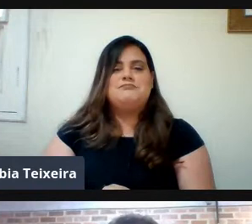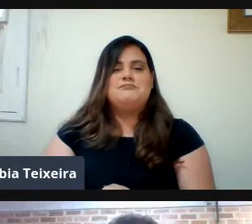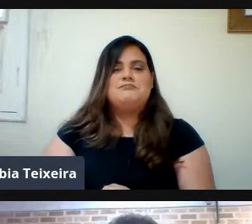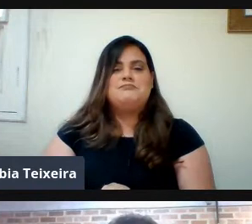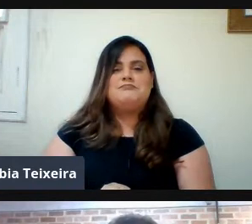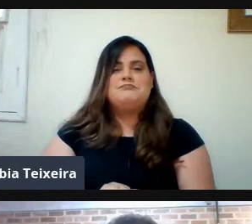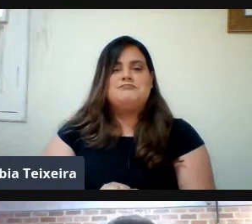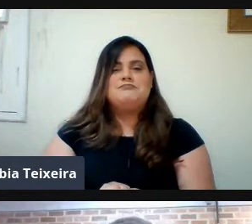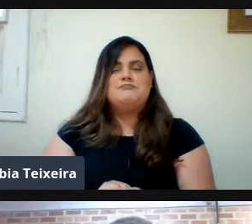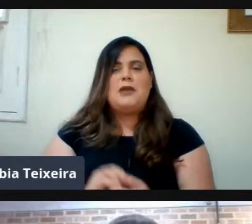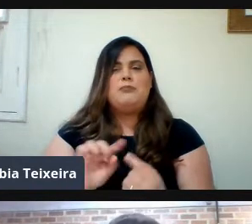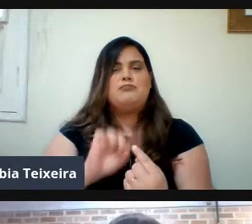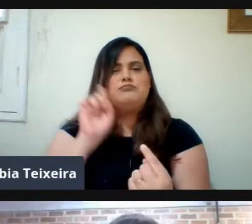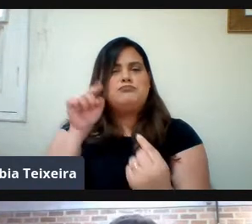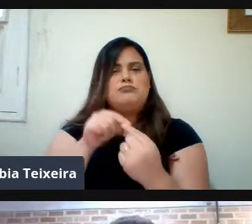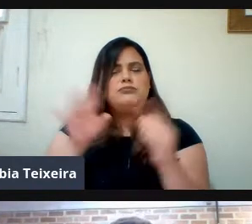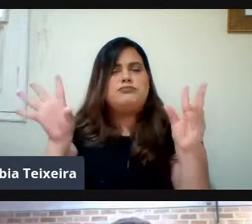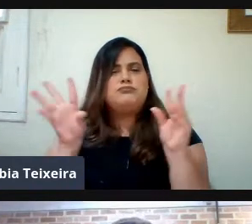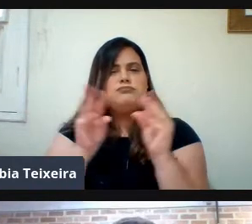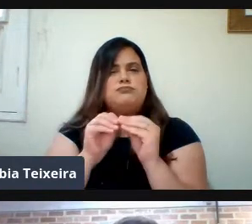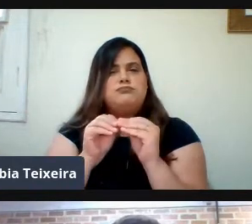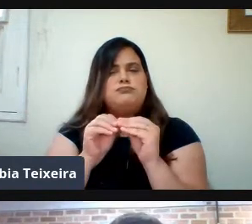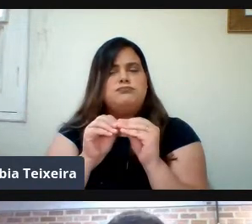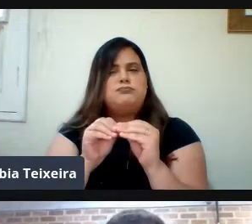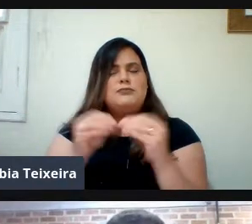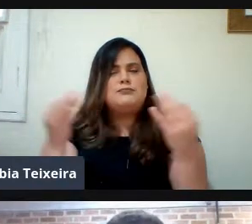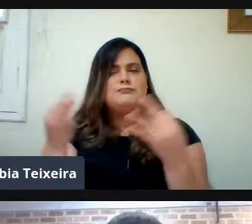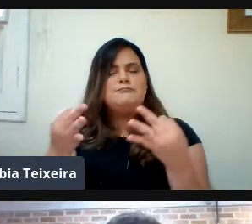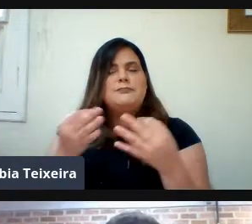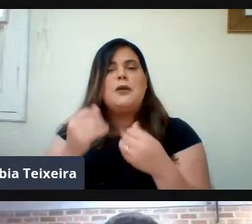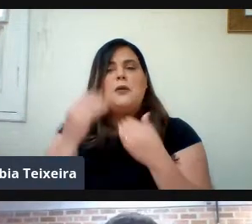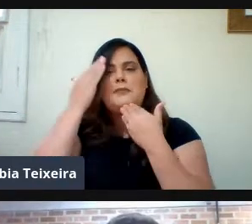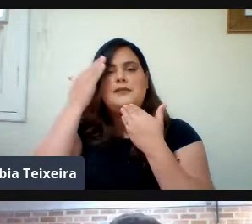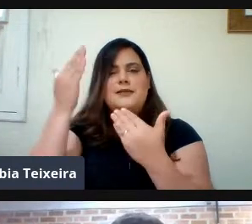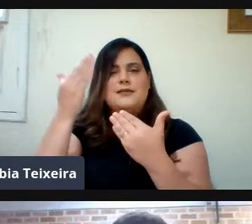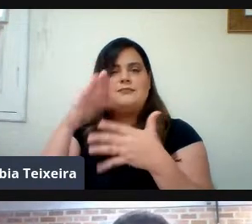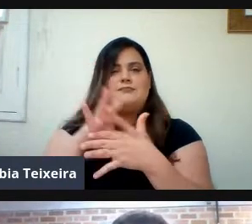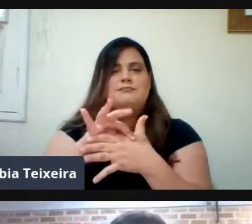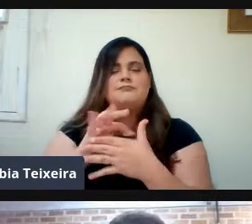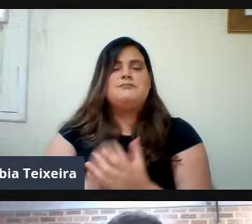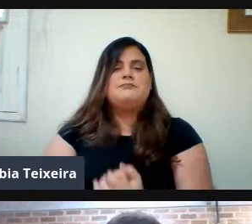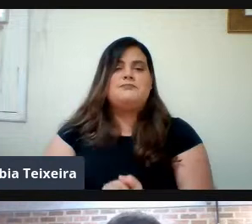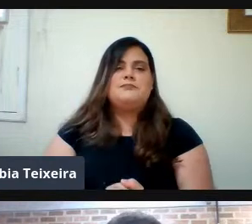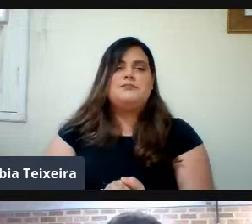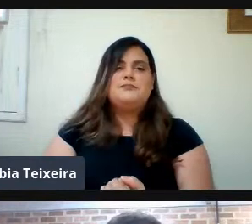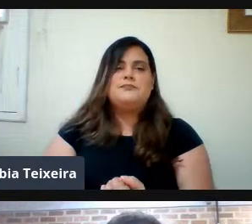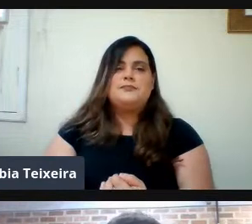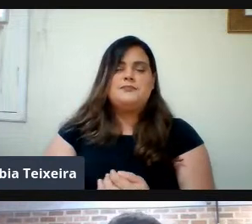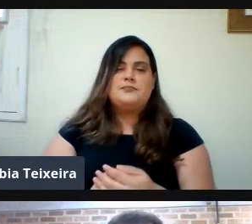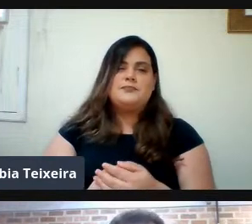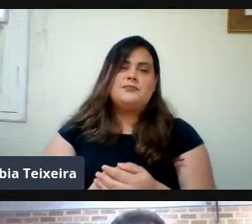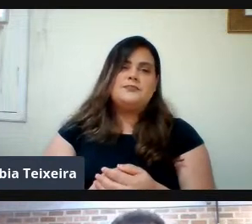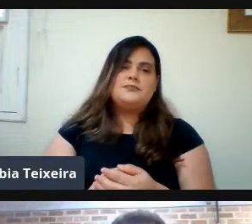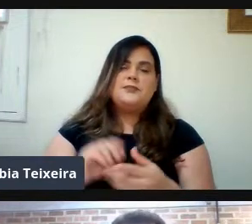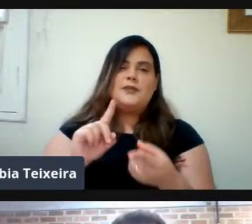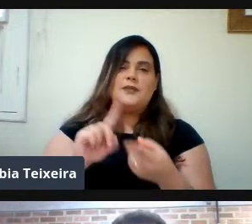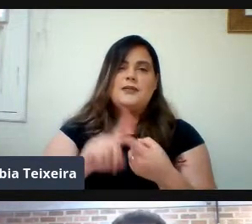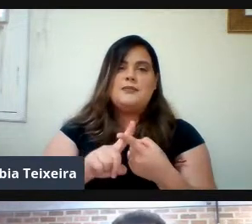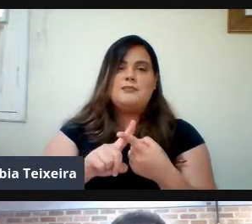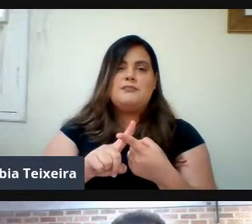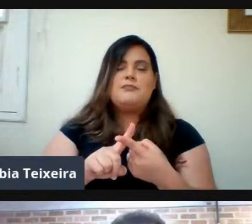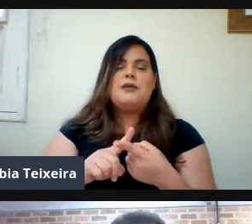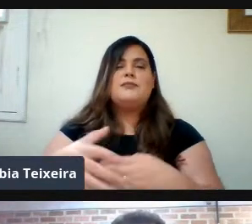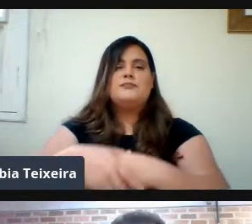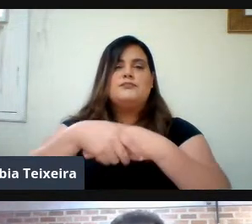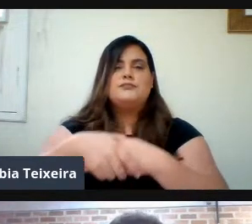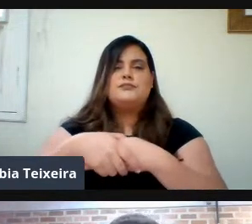objetivo Obrigado Por estar Aqui presente Quero saudar O Renato Ferro Nosso diretor